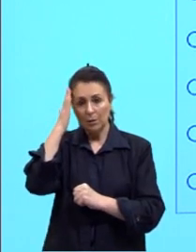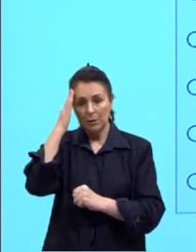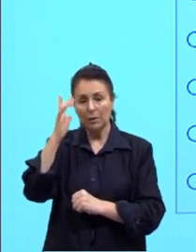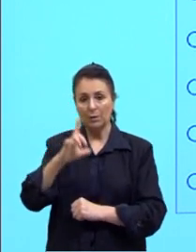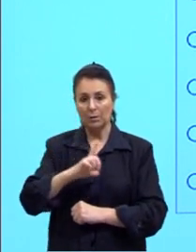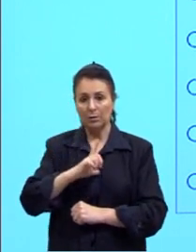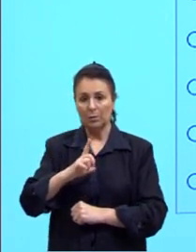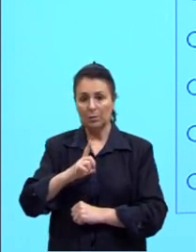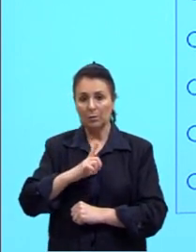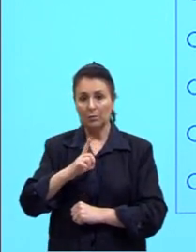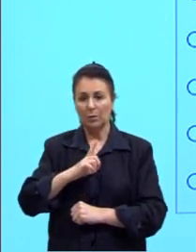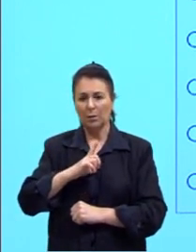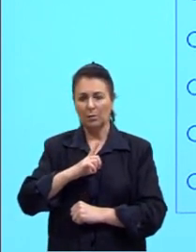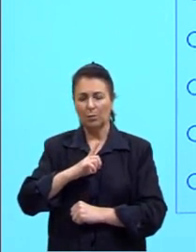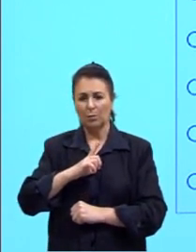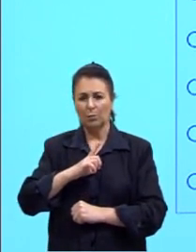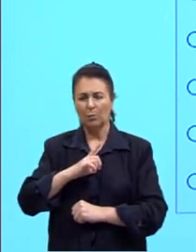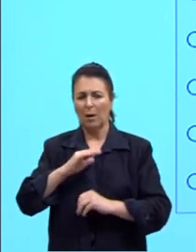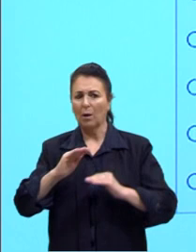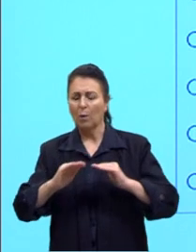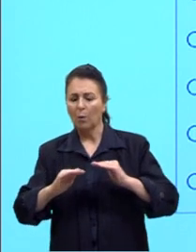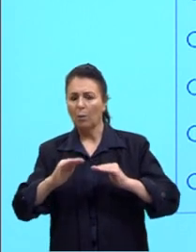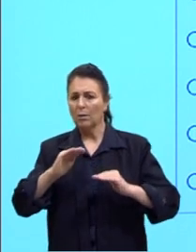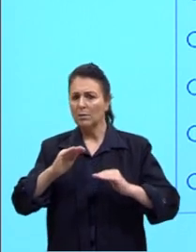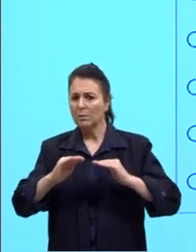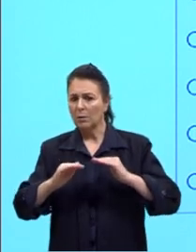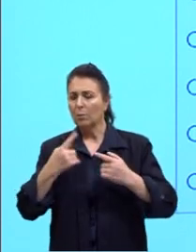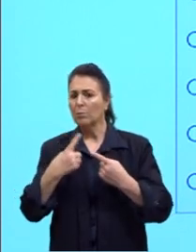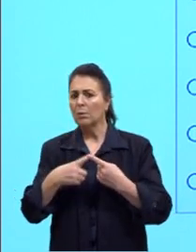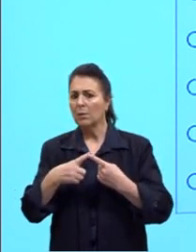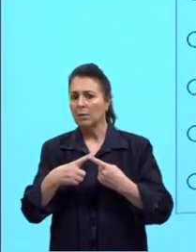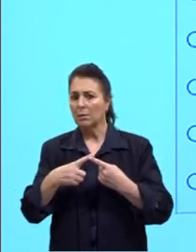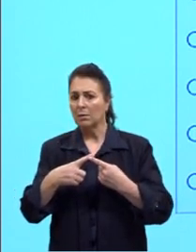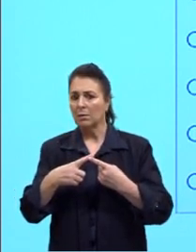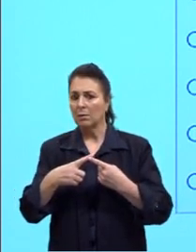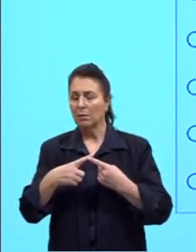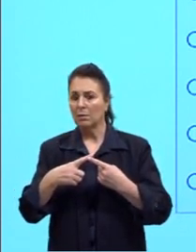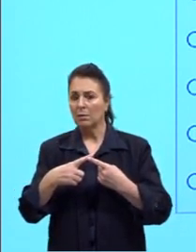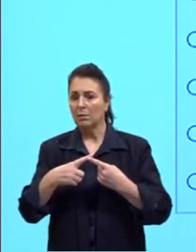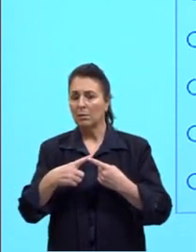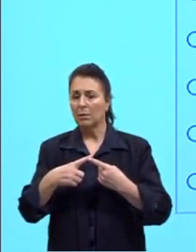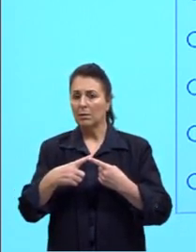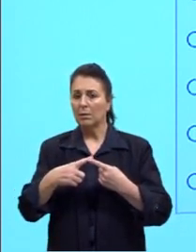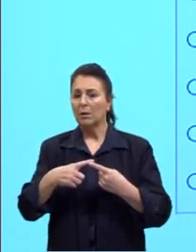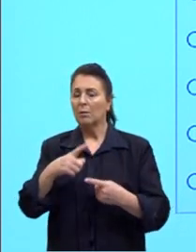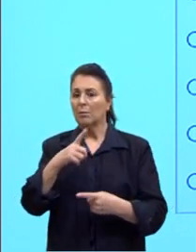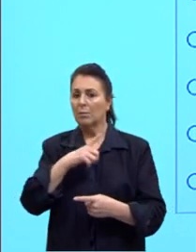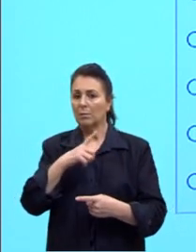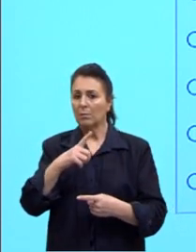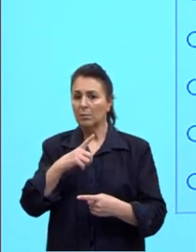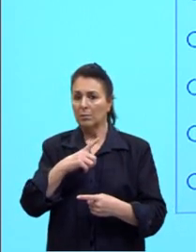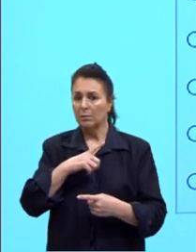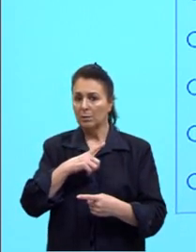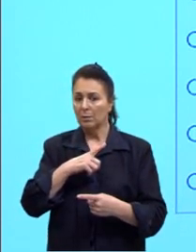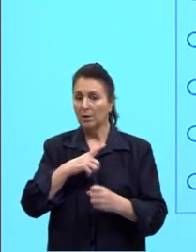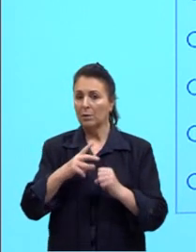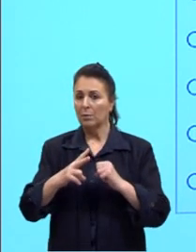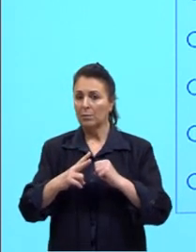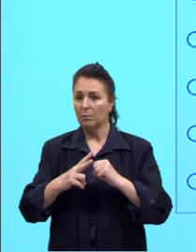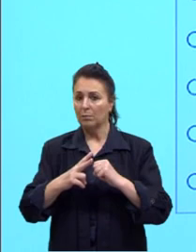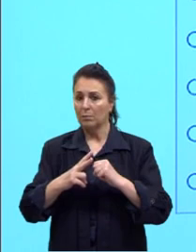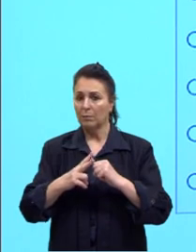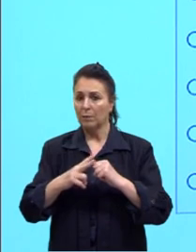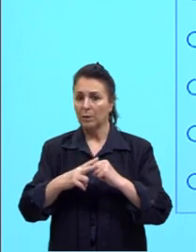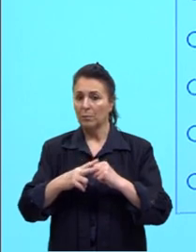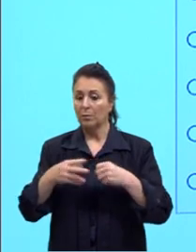tenho uma condição. Por que eu sei que eu tenho uma condição? Porque eu tenho um will, eu tenho um